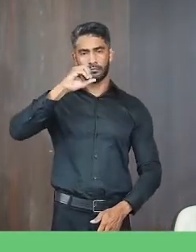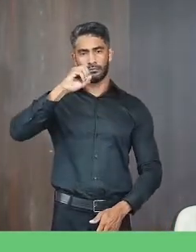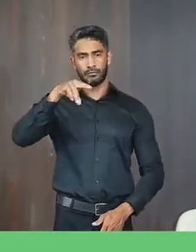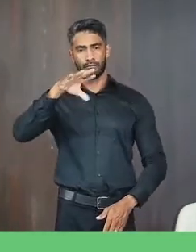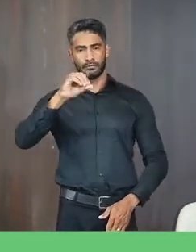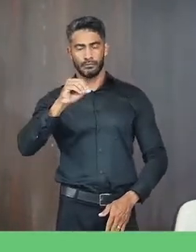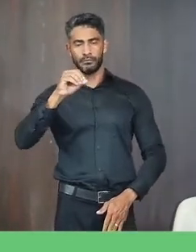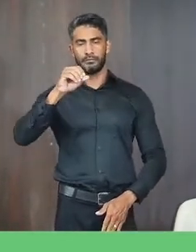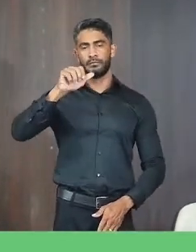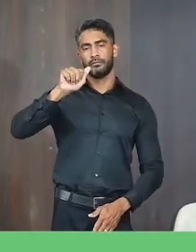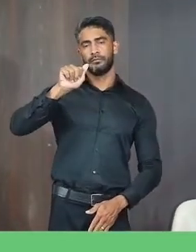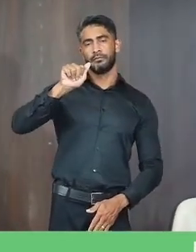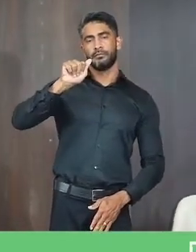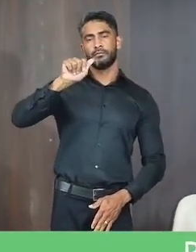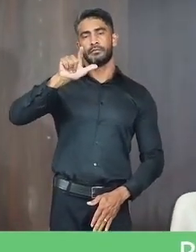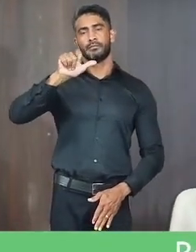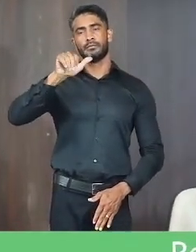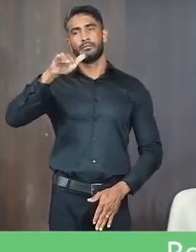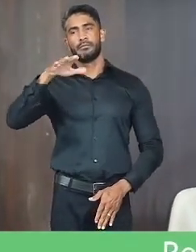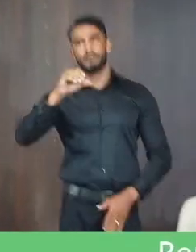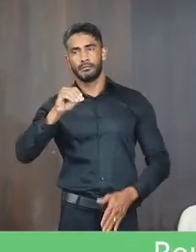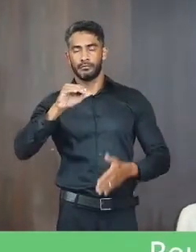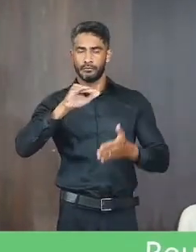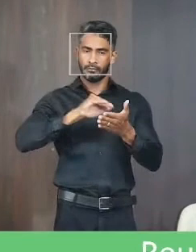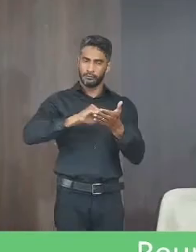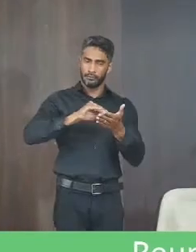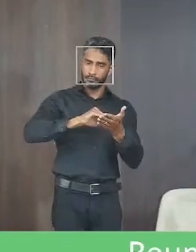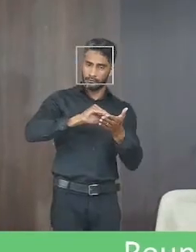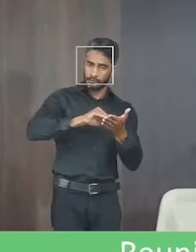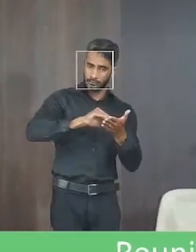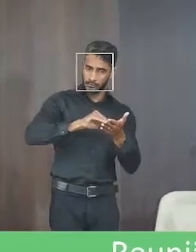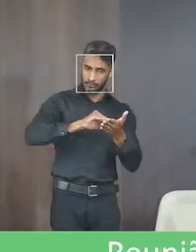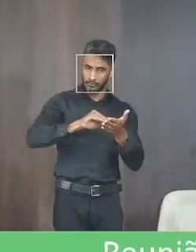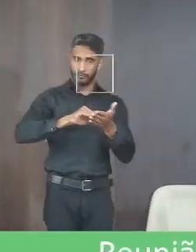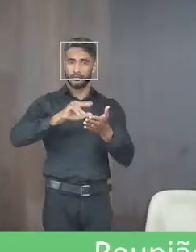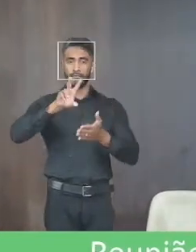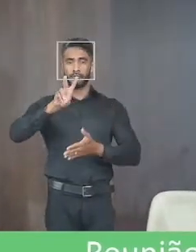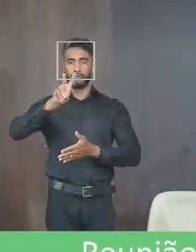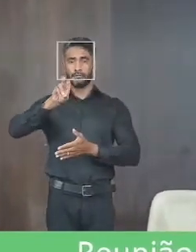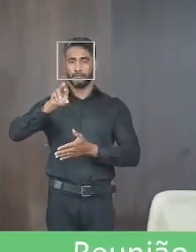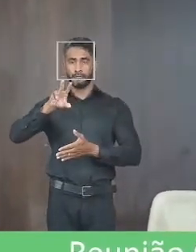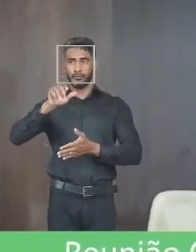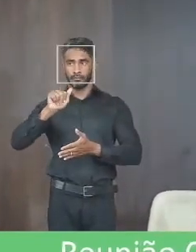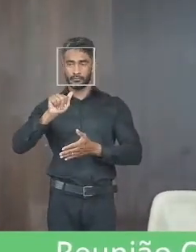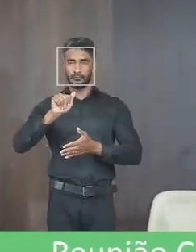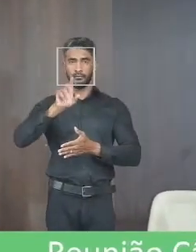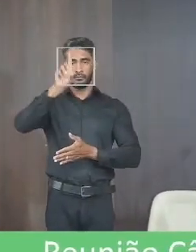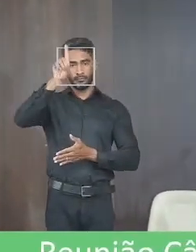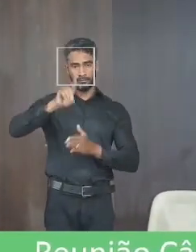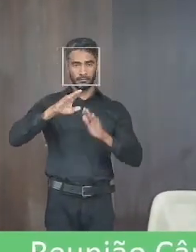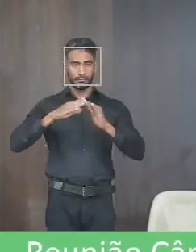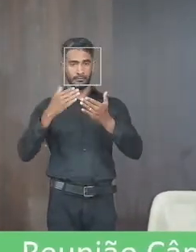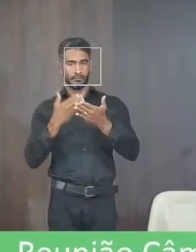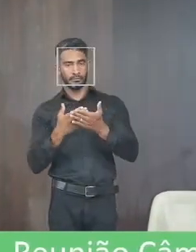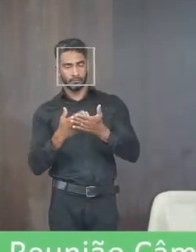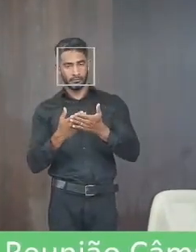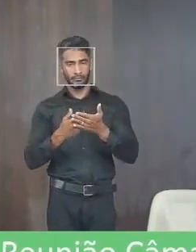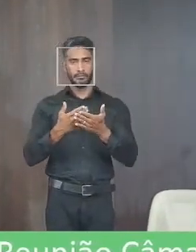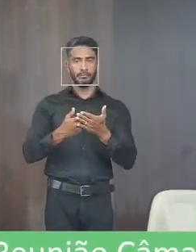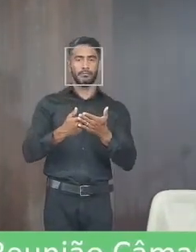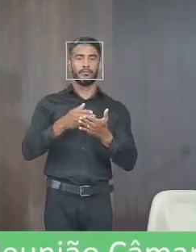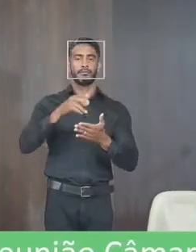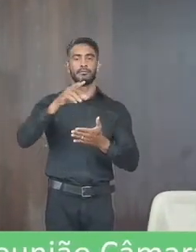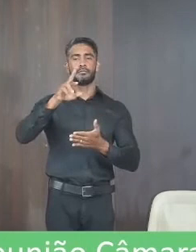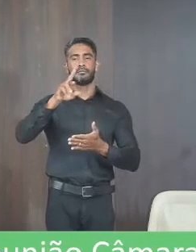Ale Francisco Lopes a Superintendente Regional de Ensino Sra. Vera Cid Souza Giacome o Diretor da Escola Estadual Julião Mendes Ferreira Sr. Rubens